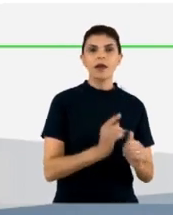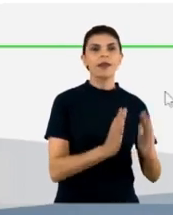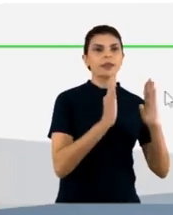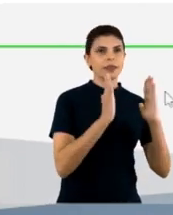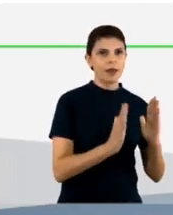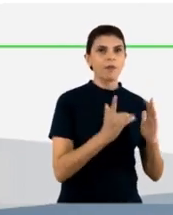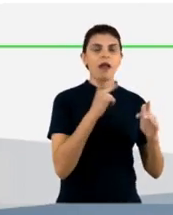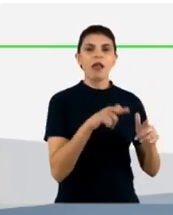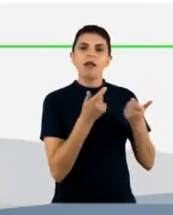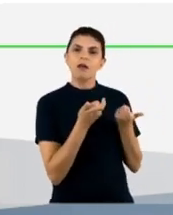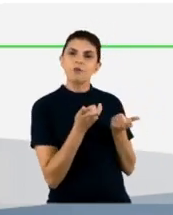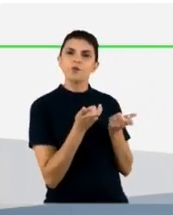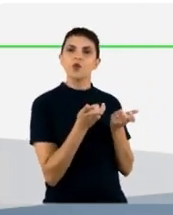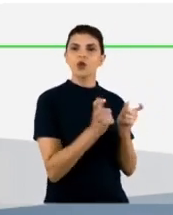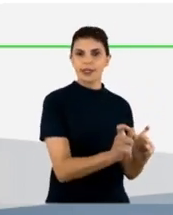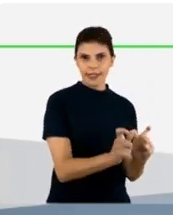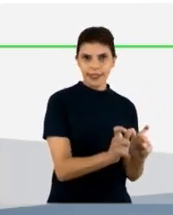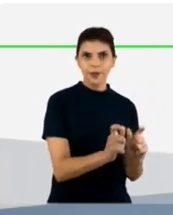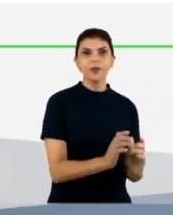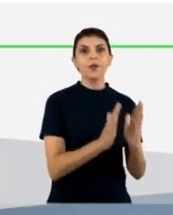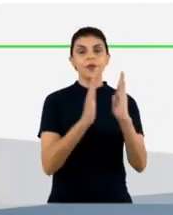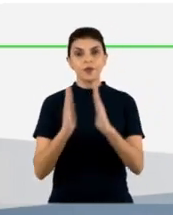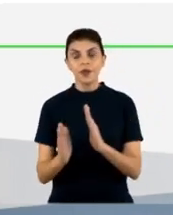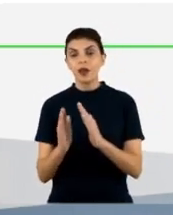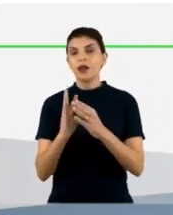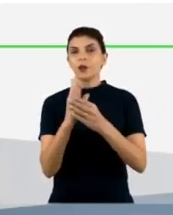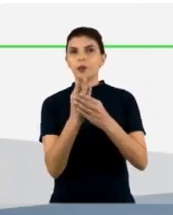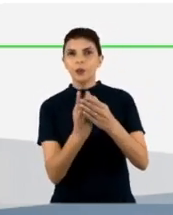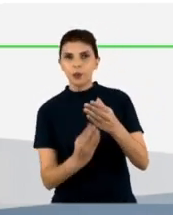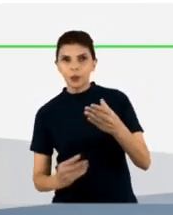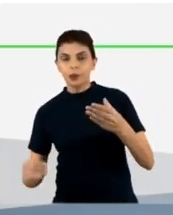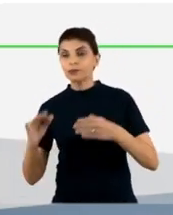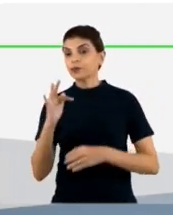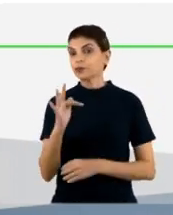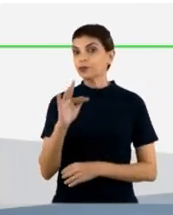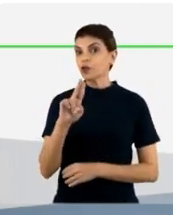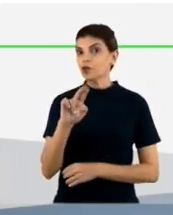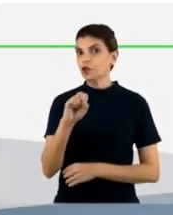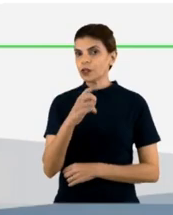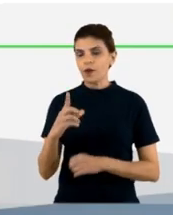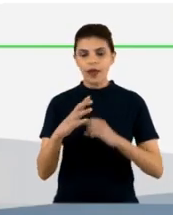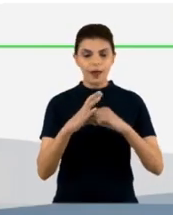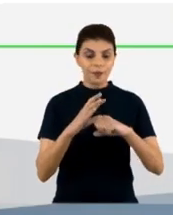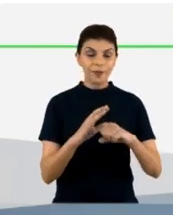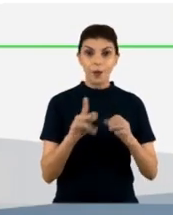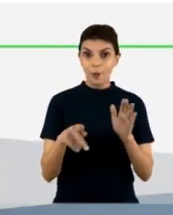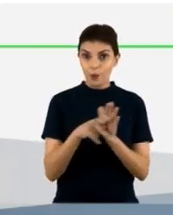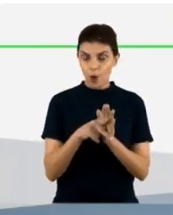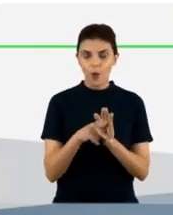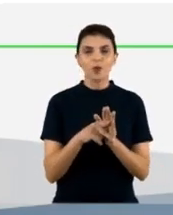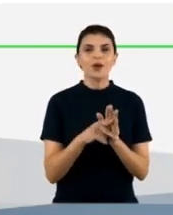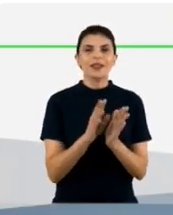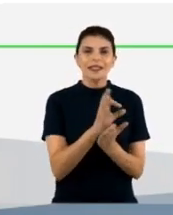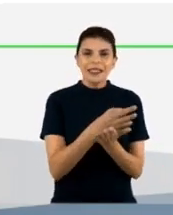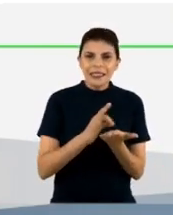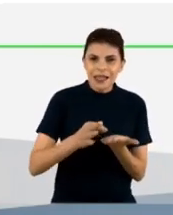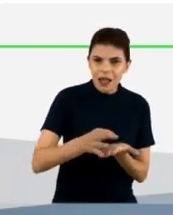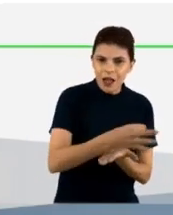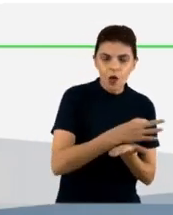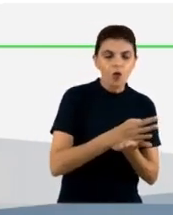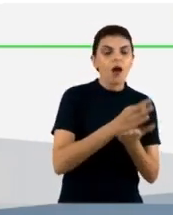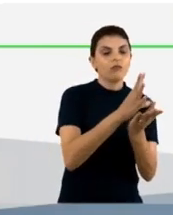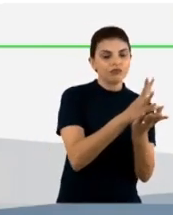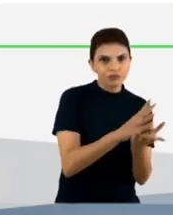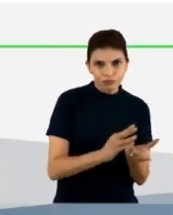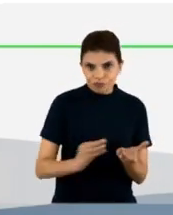imunização, depois vem a etapa de fusão, que é a fusão das células do baço com as células de mieloma.